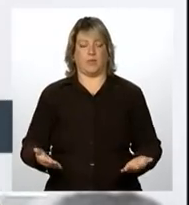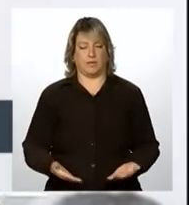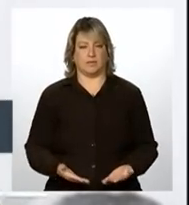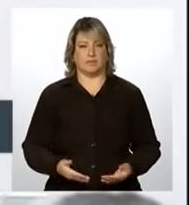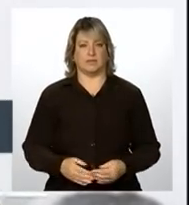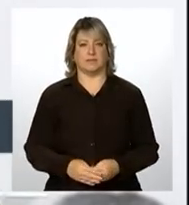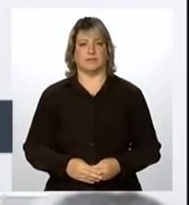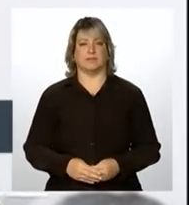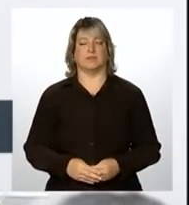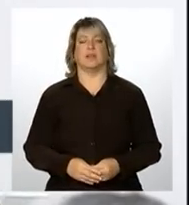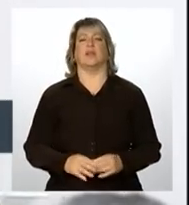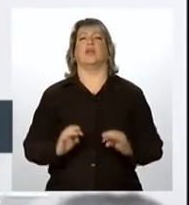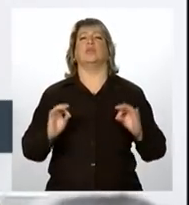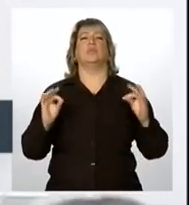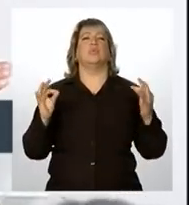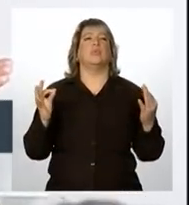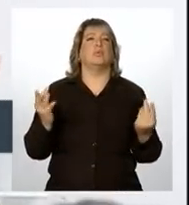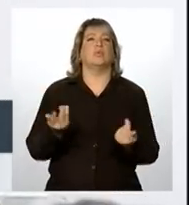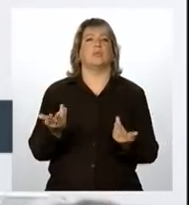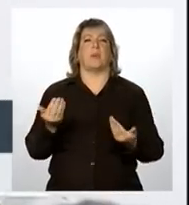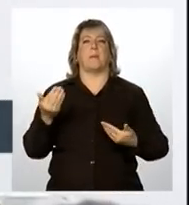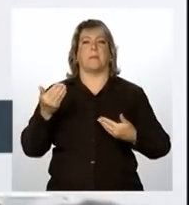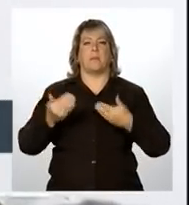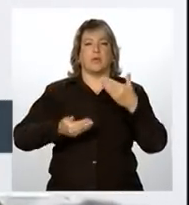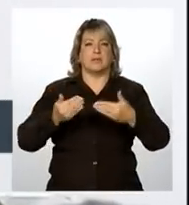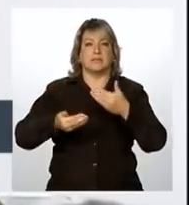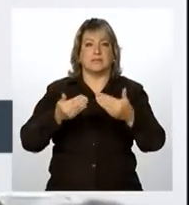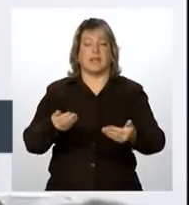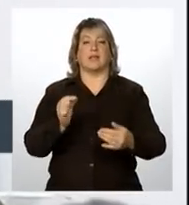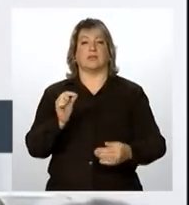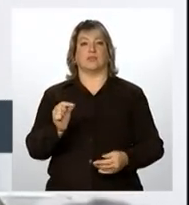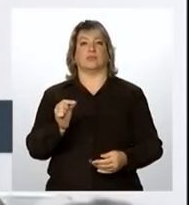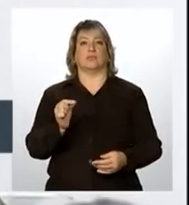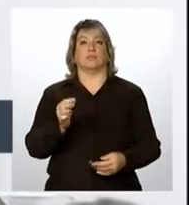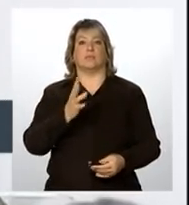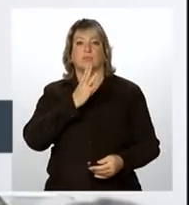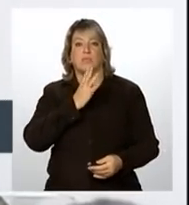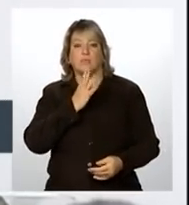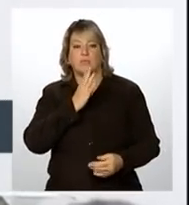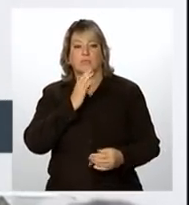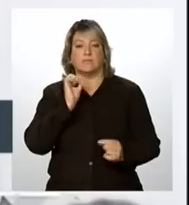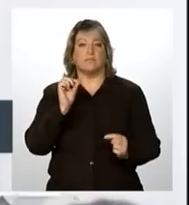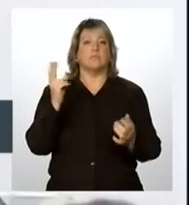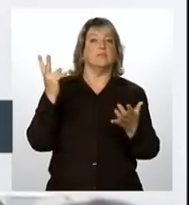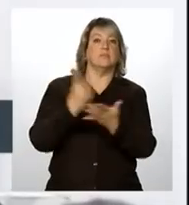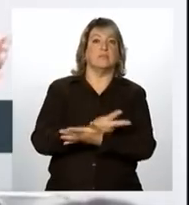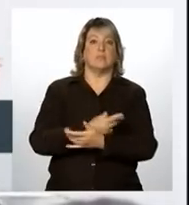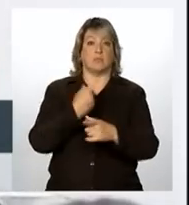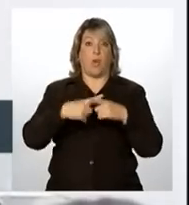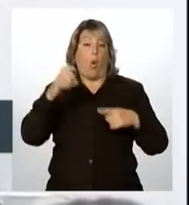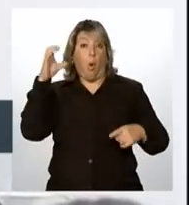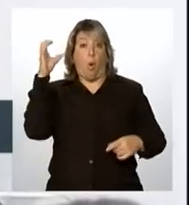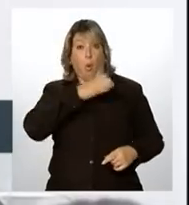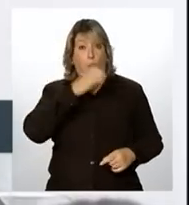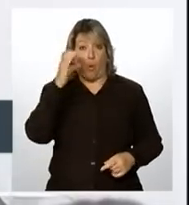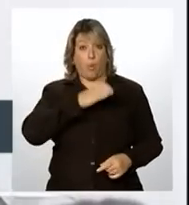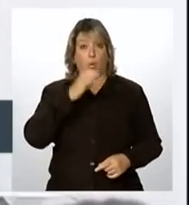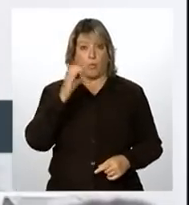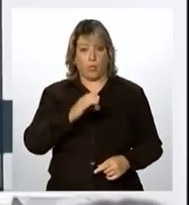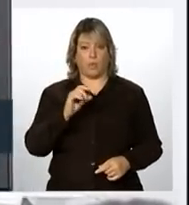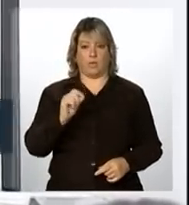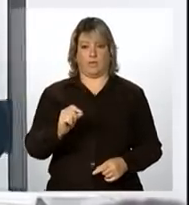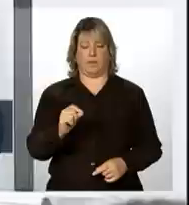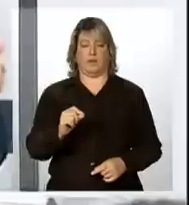todo o processo de reconhecimento de emergência ou de calamidade pública de